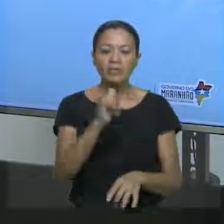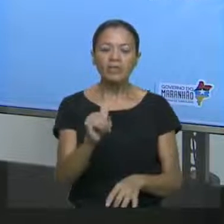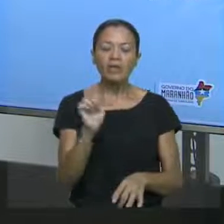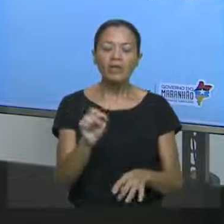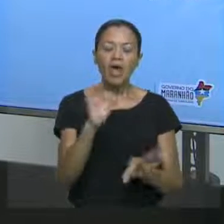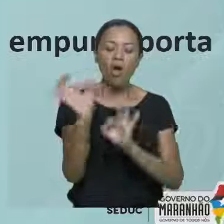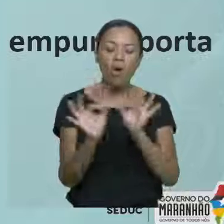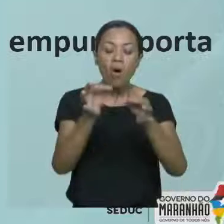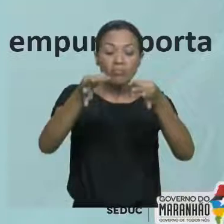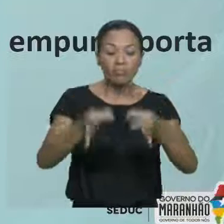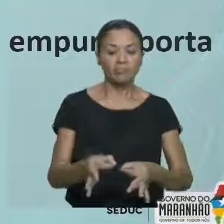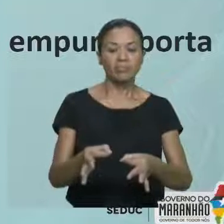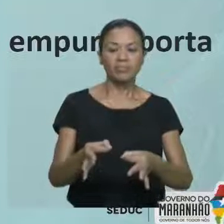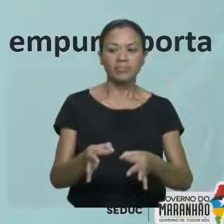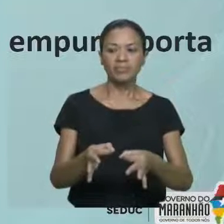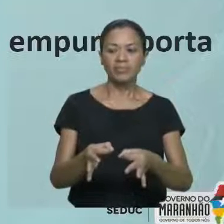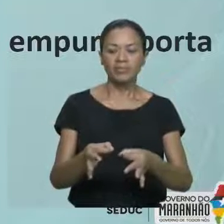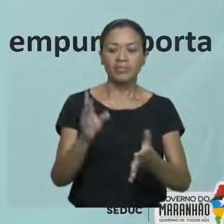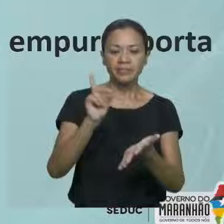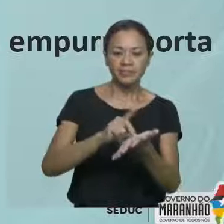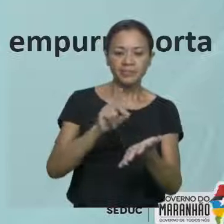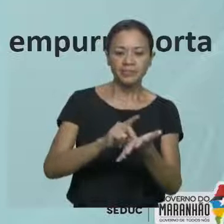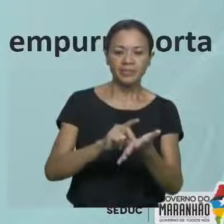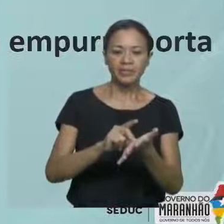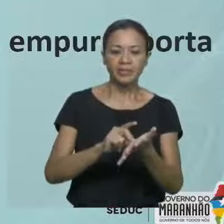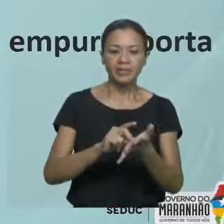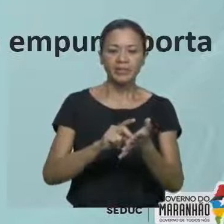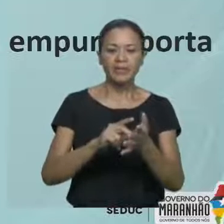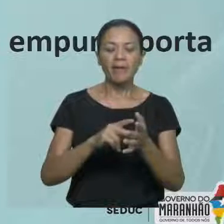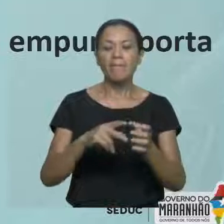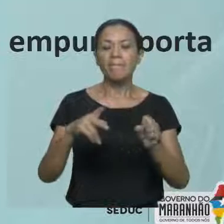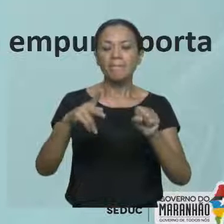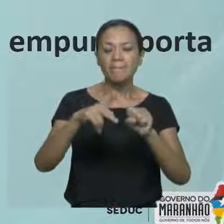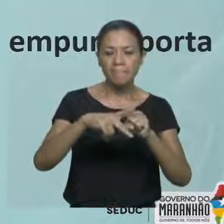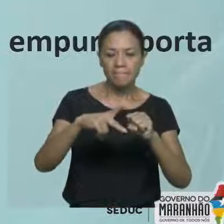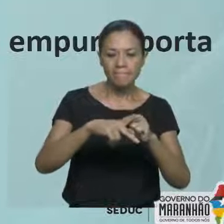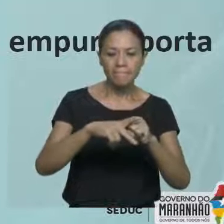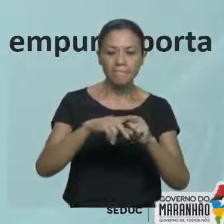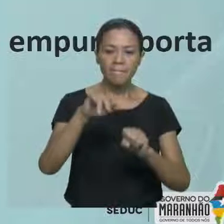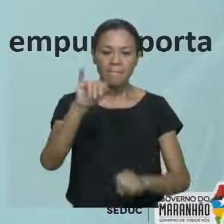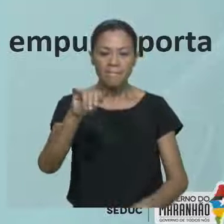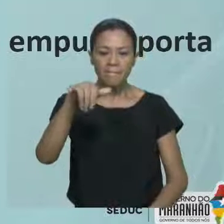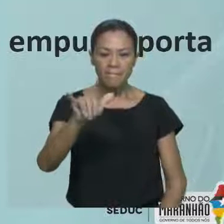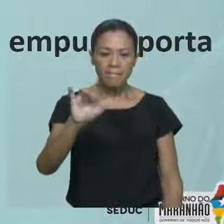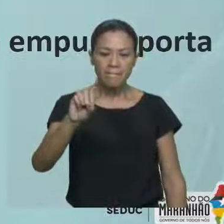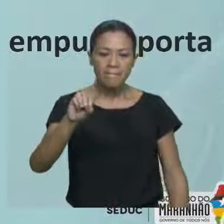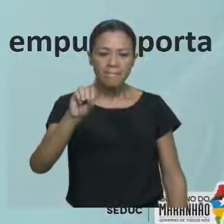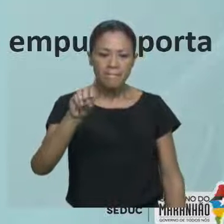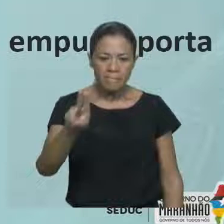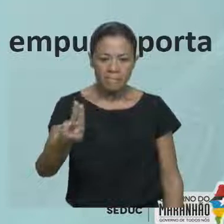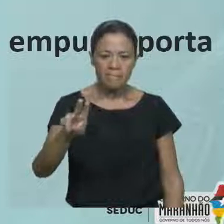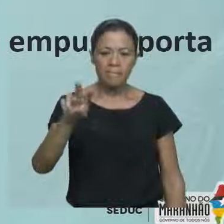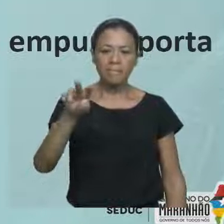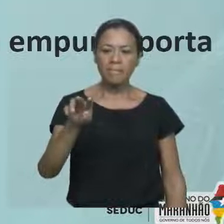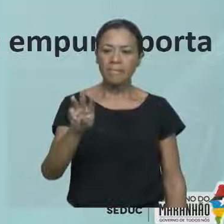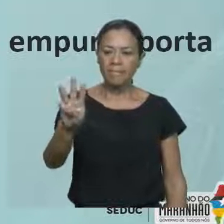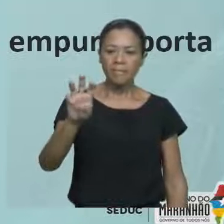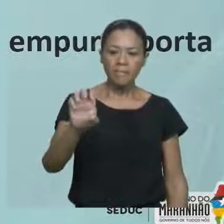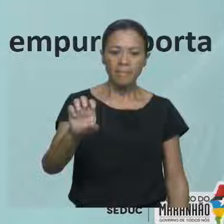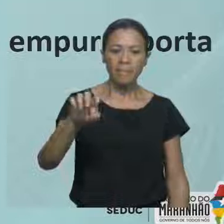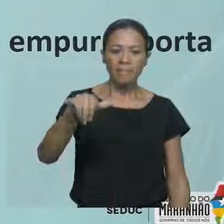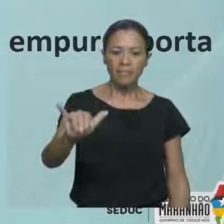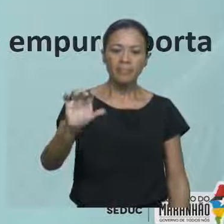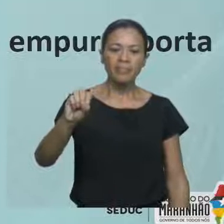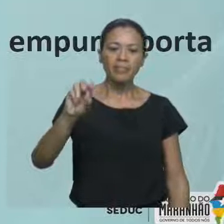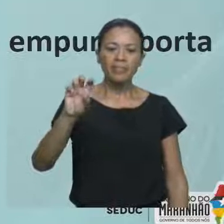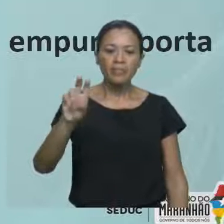forma afirmativa. Para os pronomes, I, you, we, you e they, usa-se o sujeito, que são